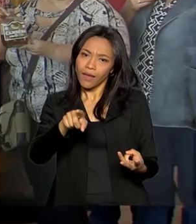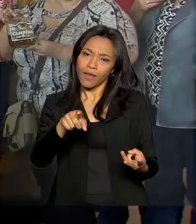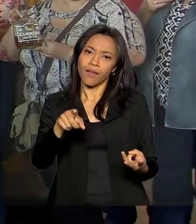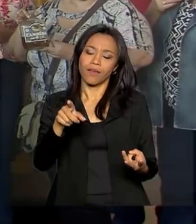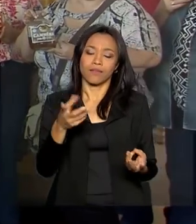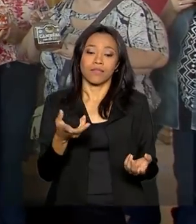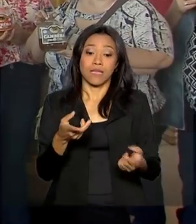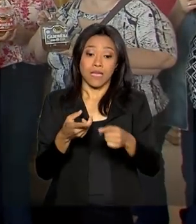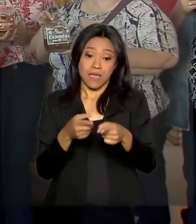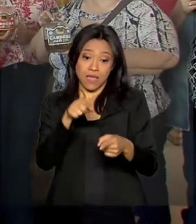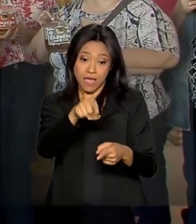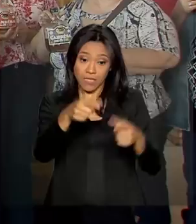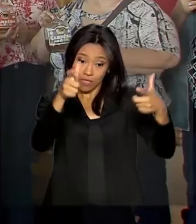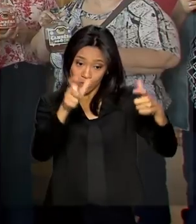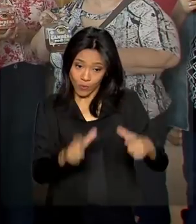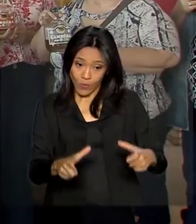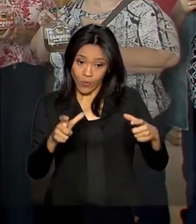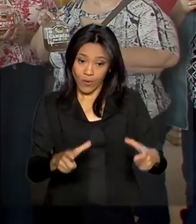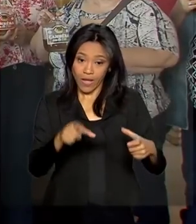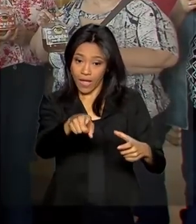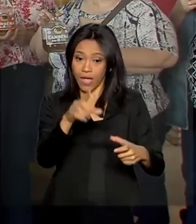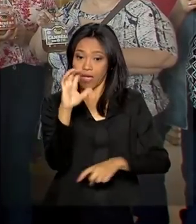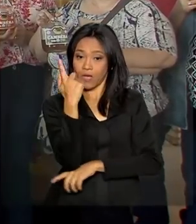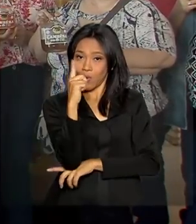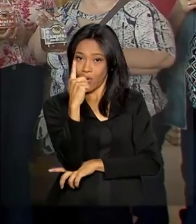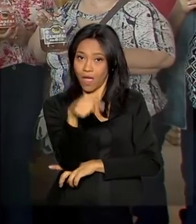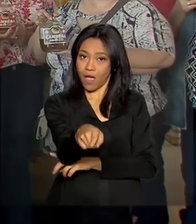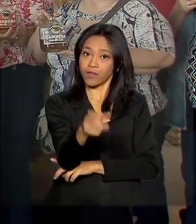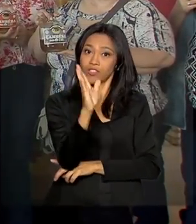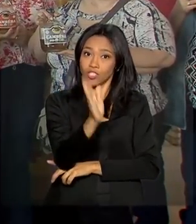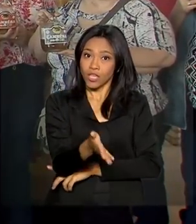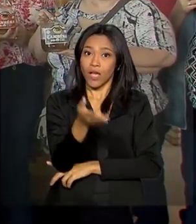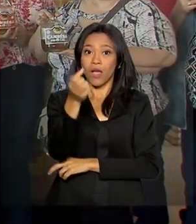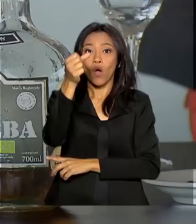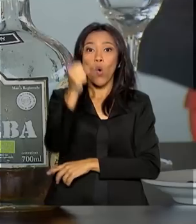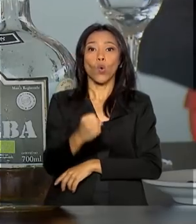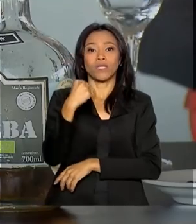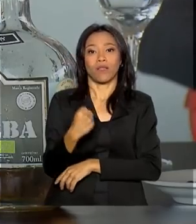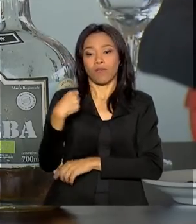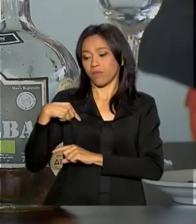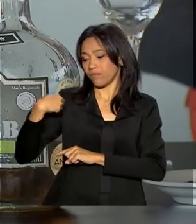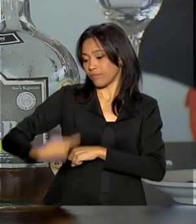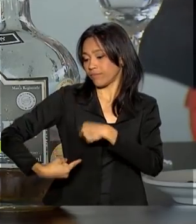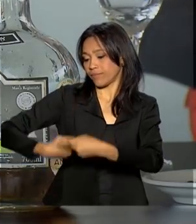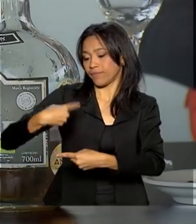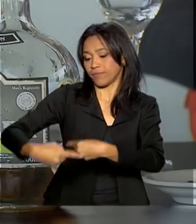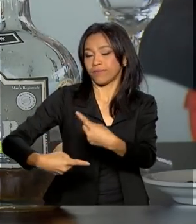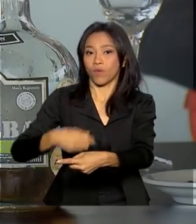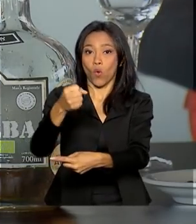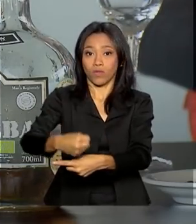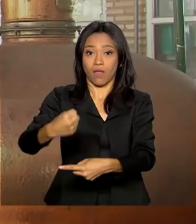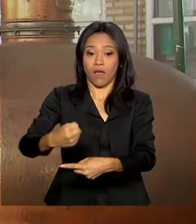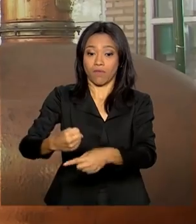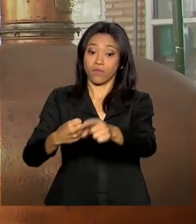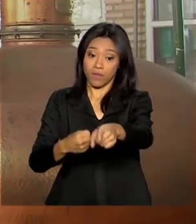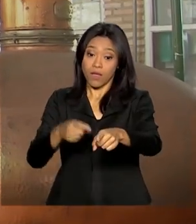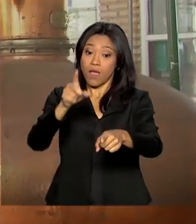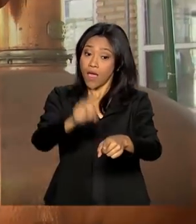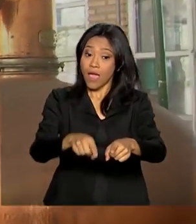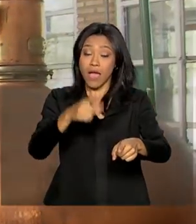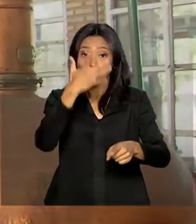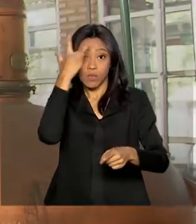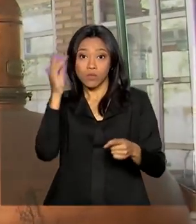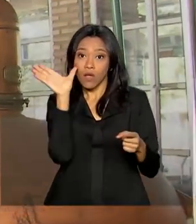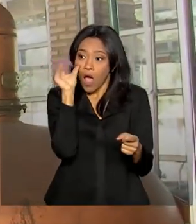informais. Esta cachaçaria no interior de Goiás já está na oitava geração. Os produtos são orgânicos e o local atrai